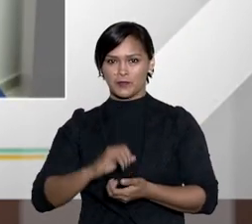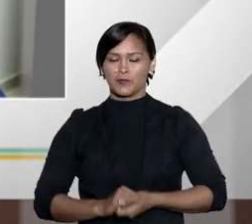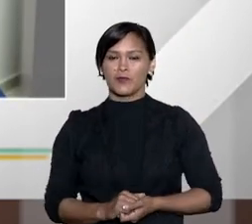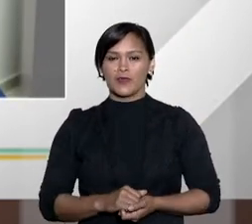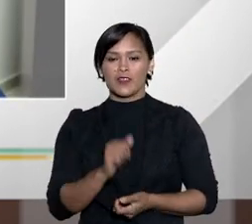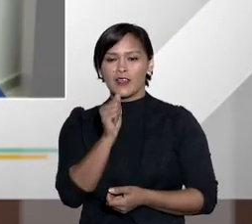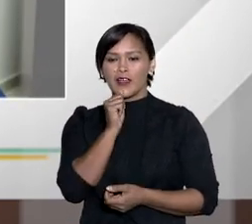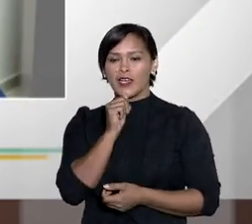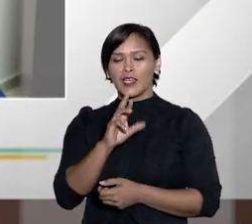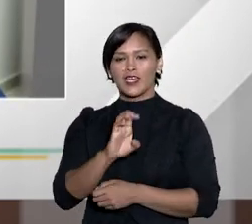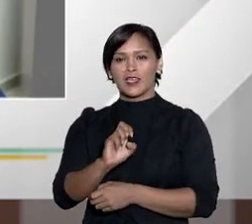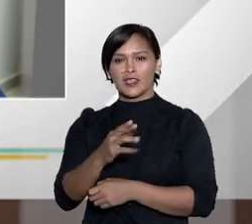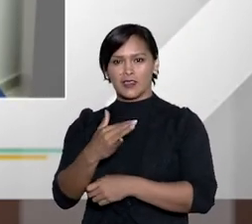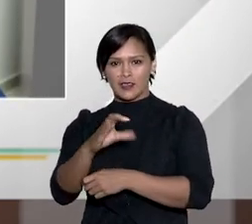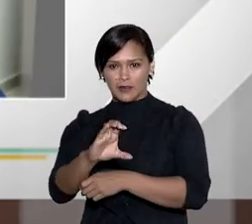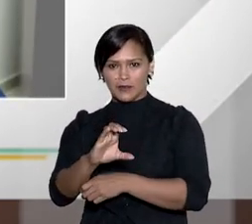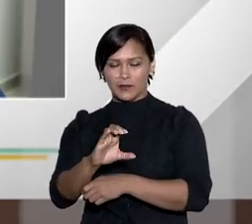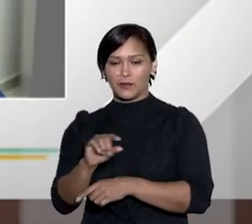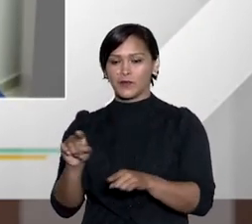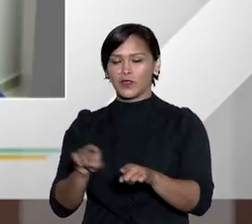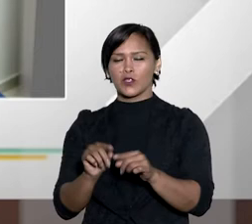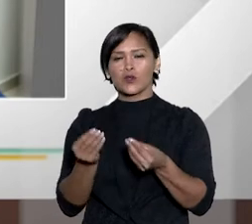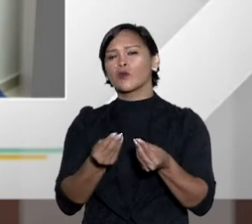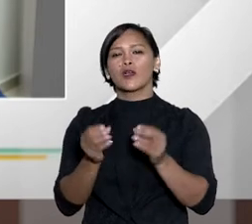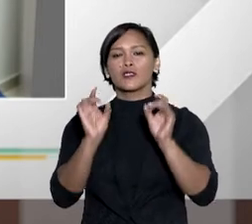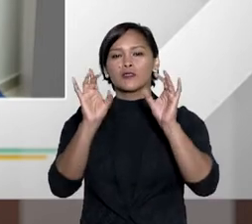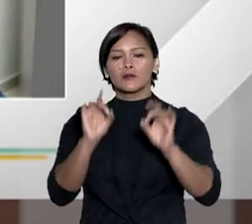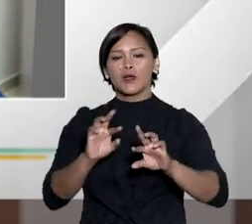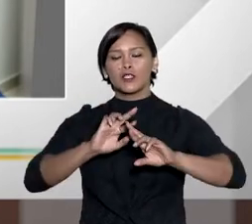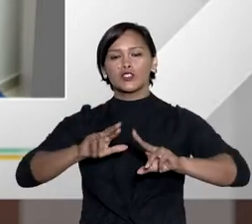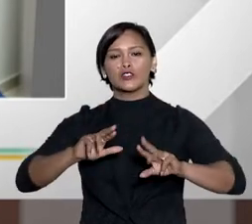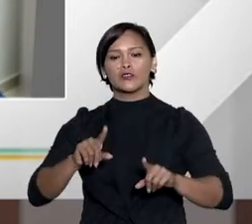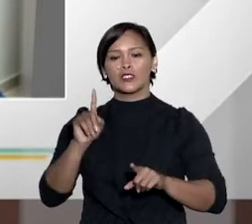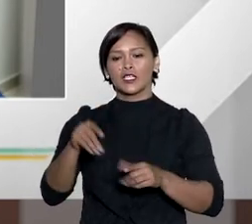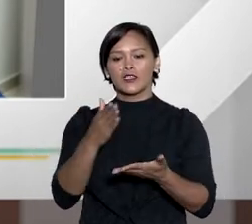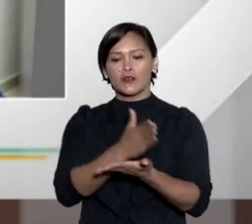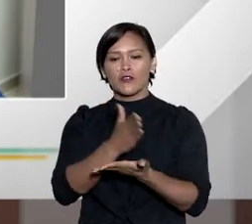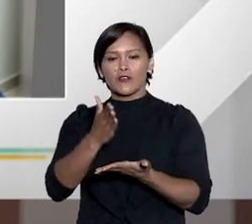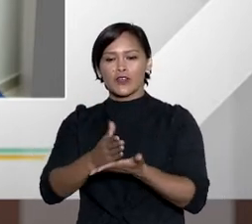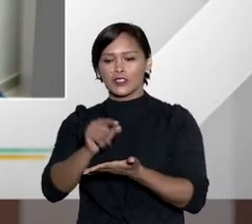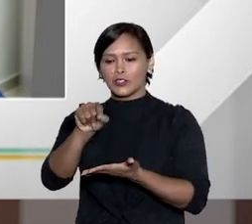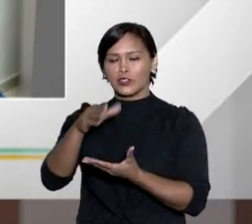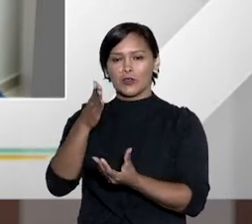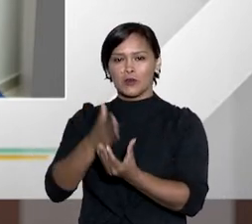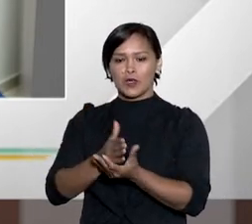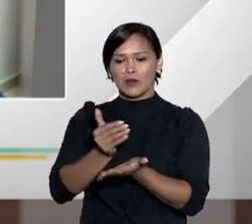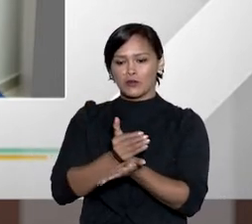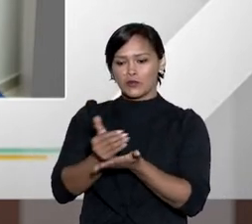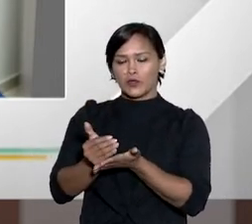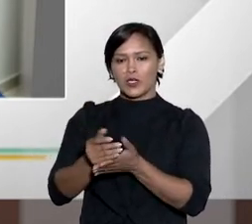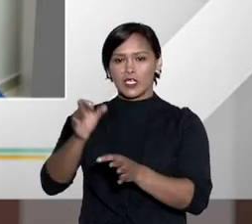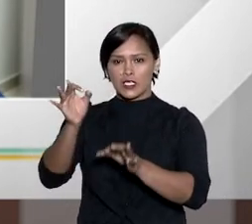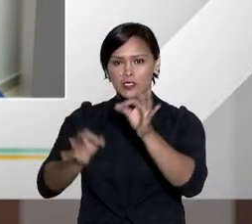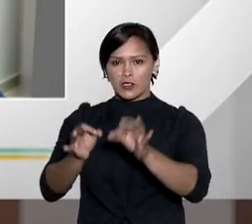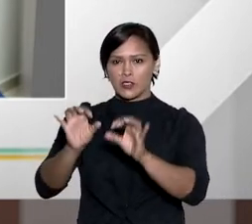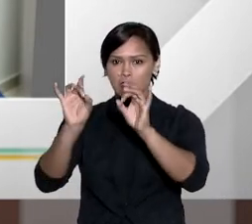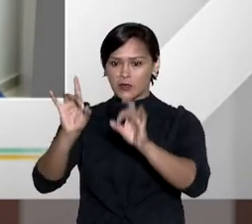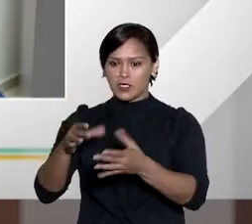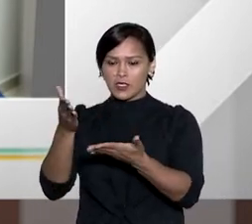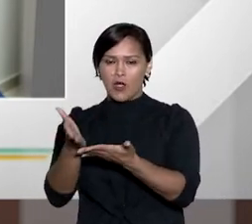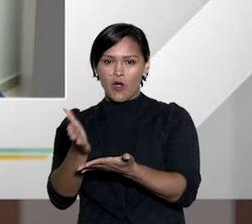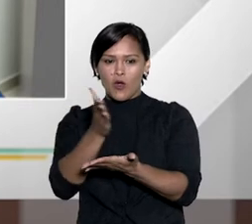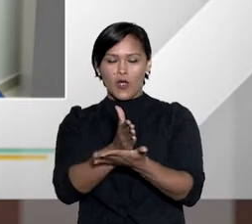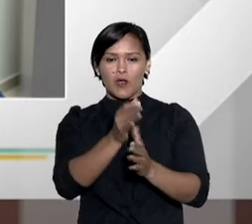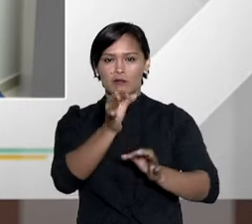Ainda com o senhor, doutor Eric, quais são as principais diferenças nas fases de um processo que tramita nos juizados especiais cíveis